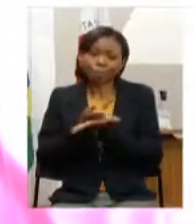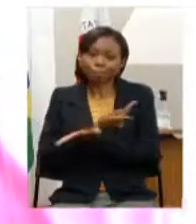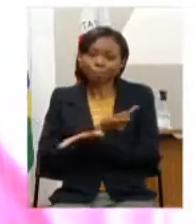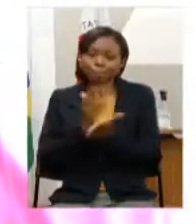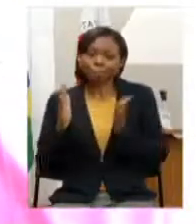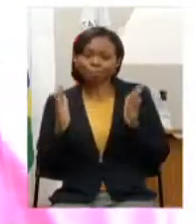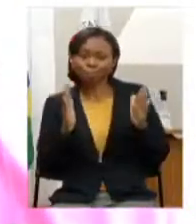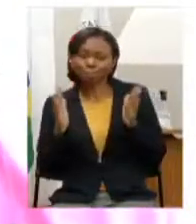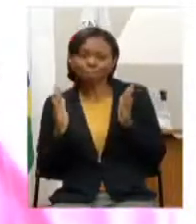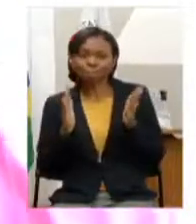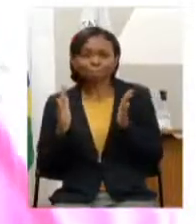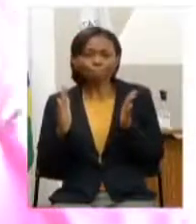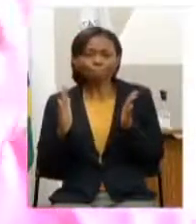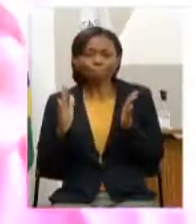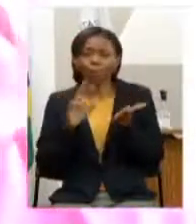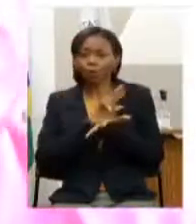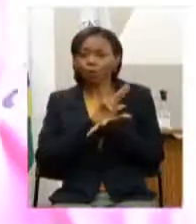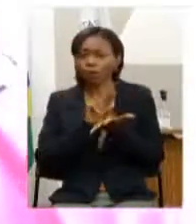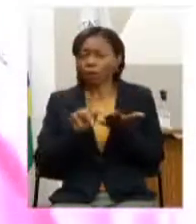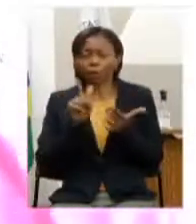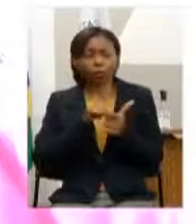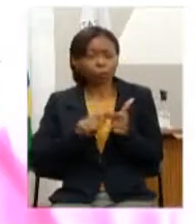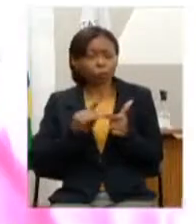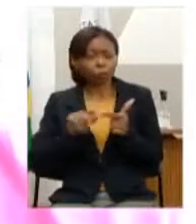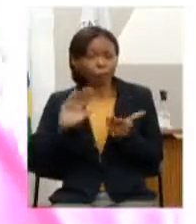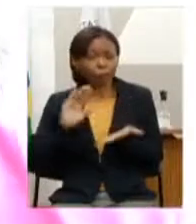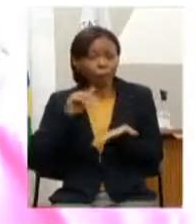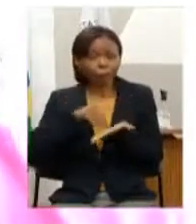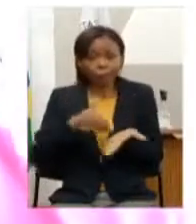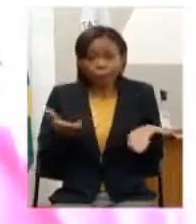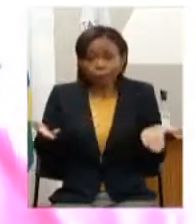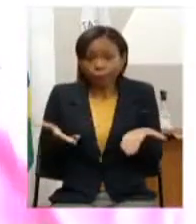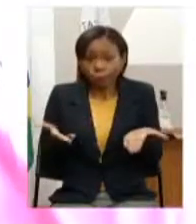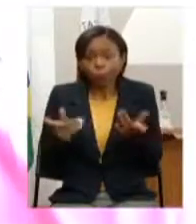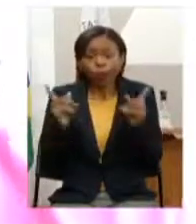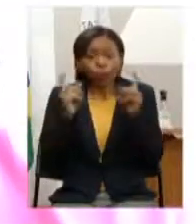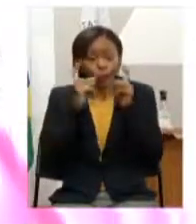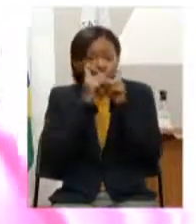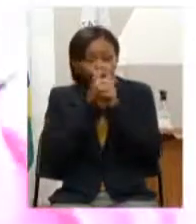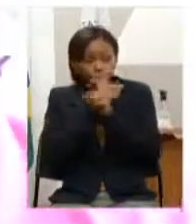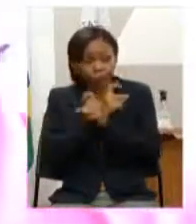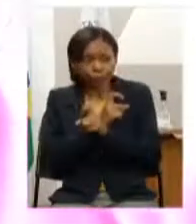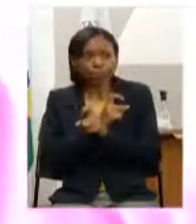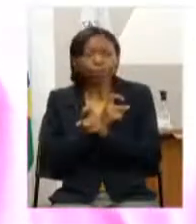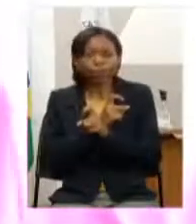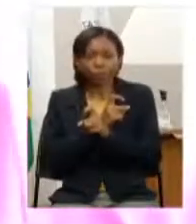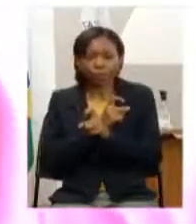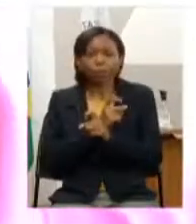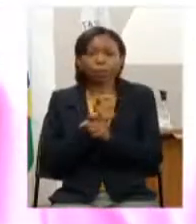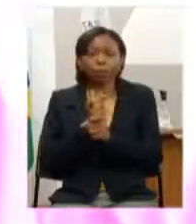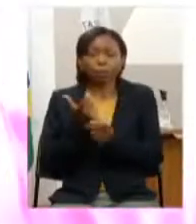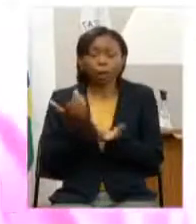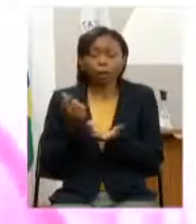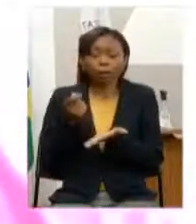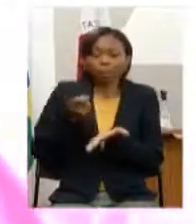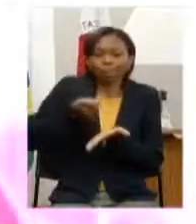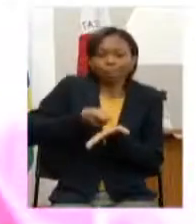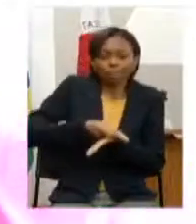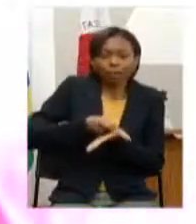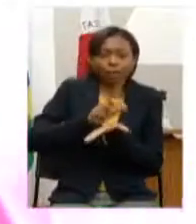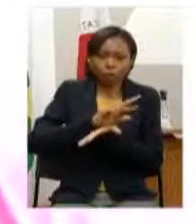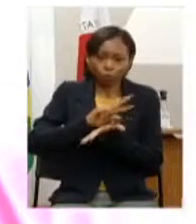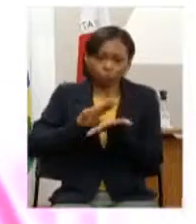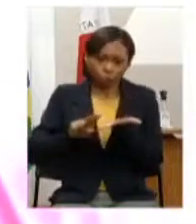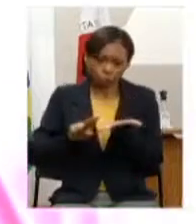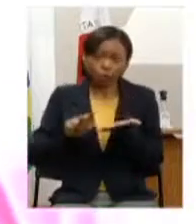estamos situações até hoje né com dificuldades para arcar com essas com esses débitos e aí